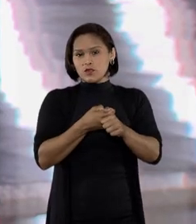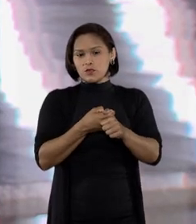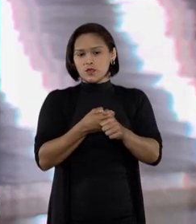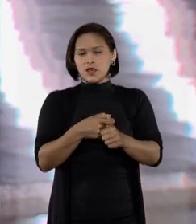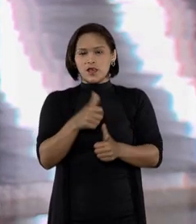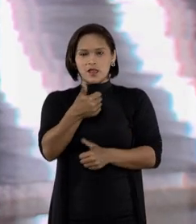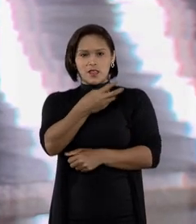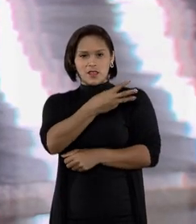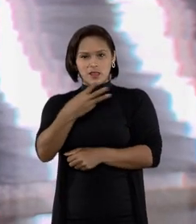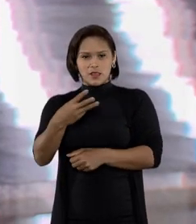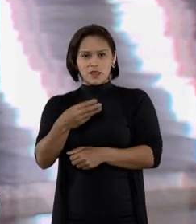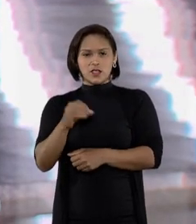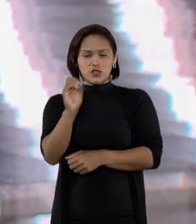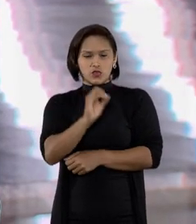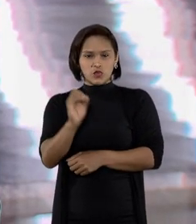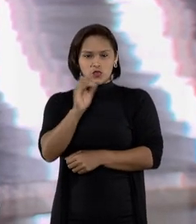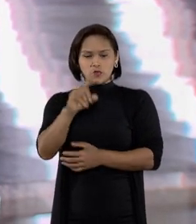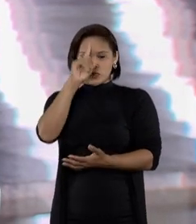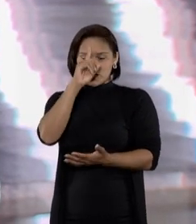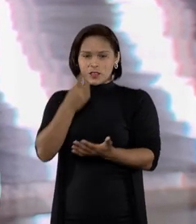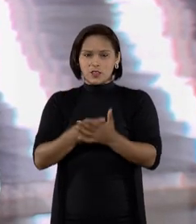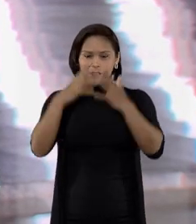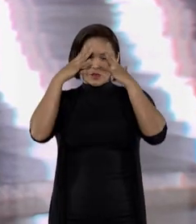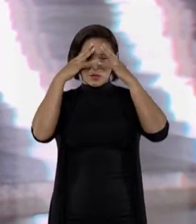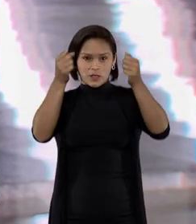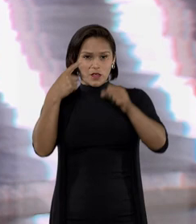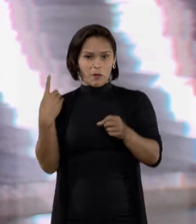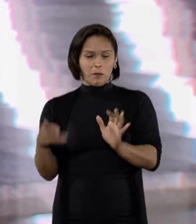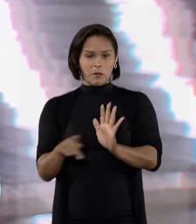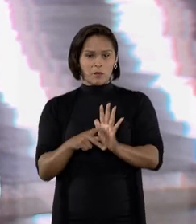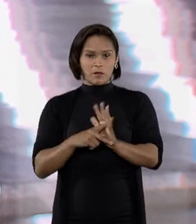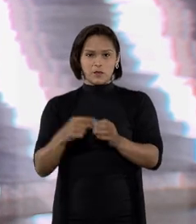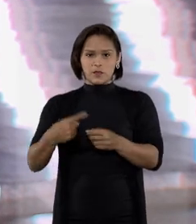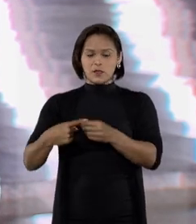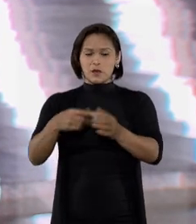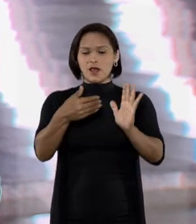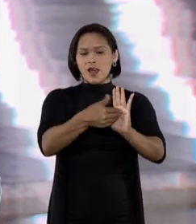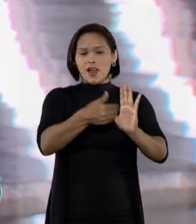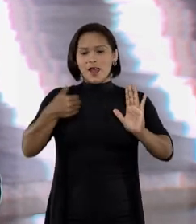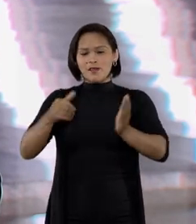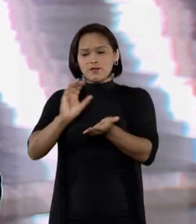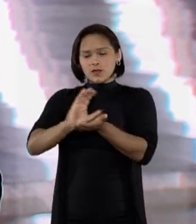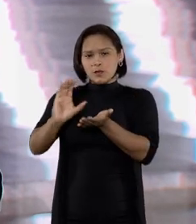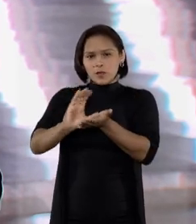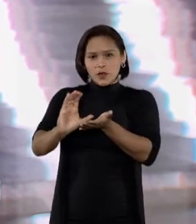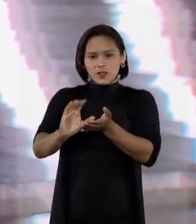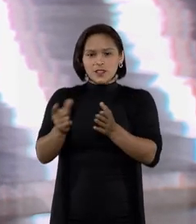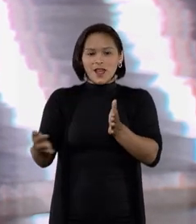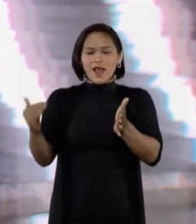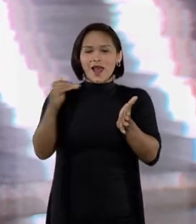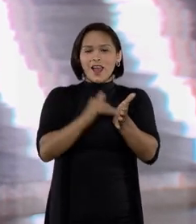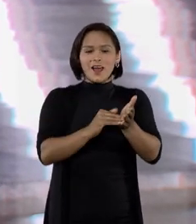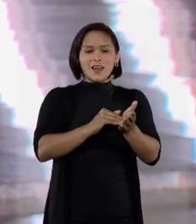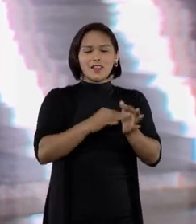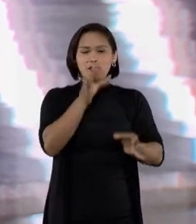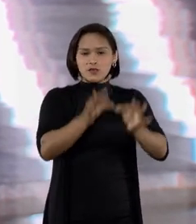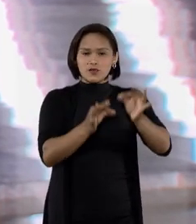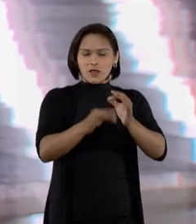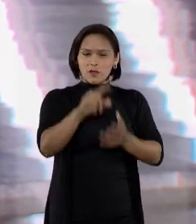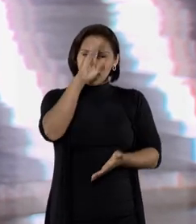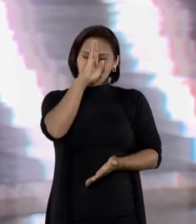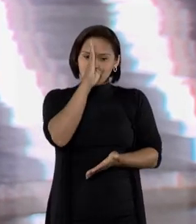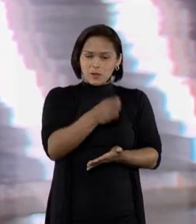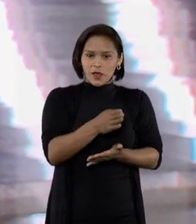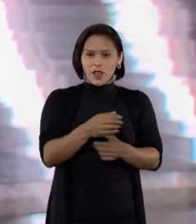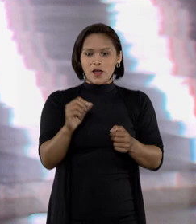suspensos até 13 de outubro por decisão de um juiz do TJ de Minas que afastou o depósito dos valores até o julgamento do mérito